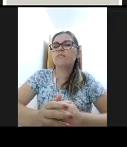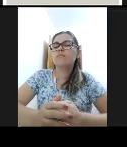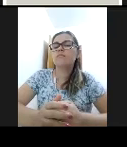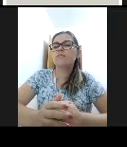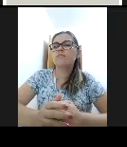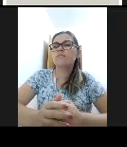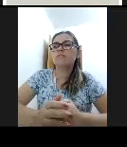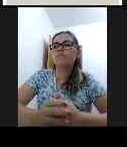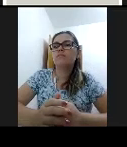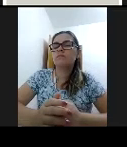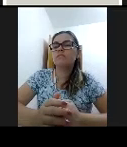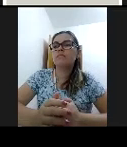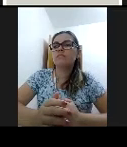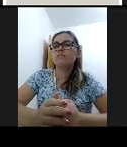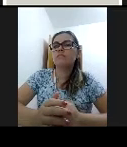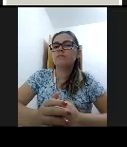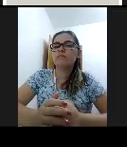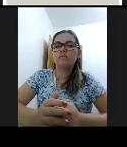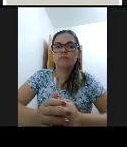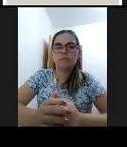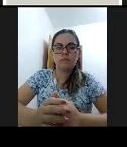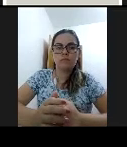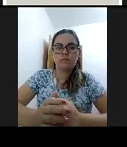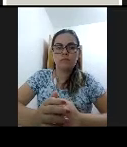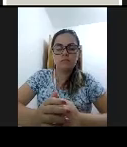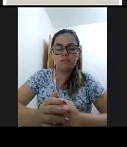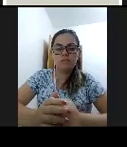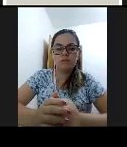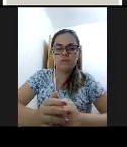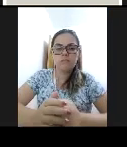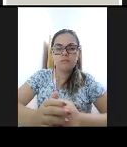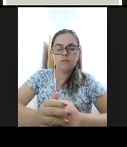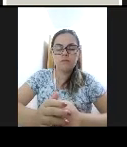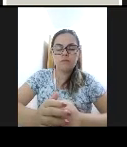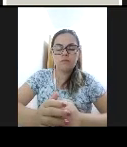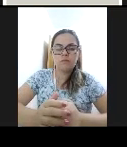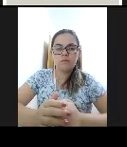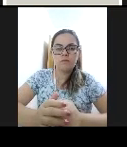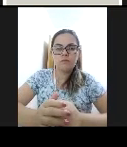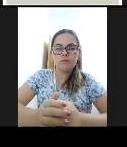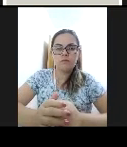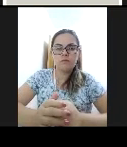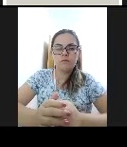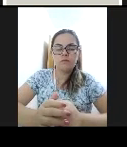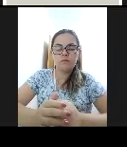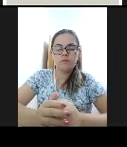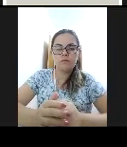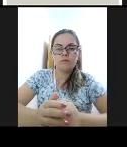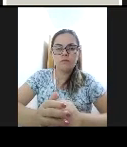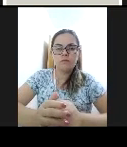substituída pelo computador e pelo data show. ela preparou o slide,